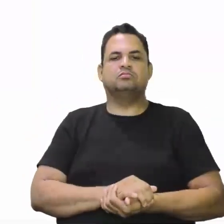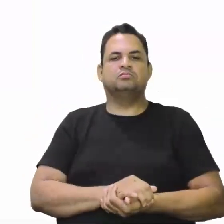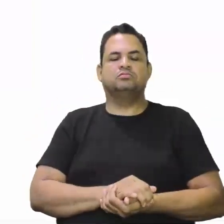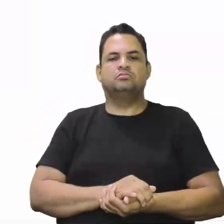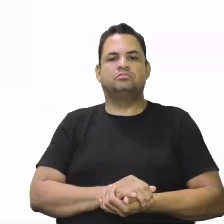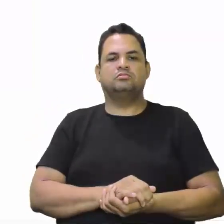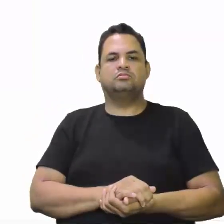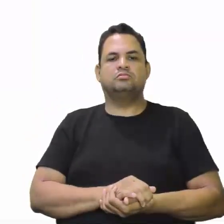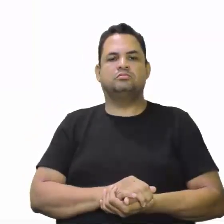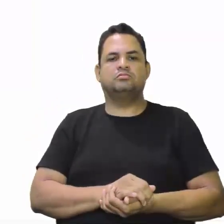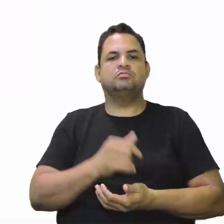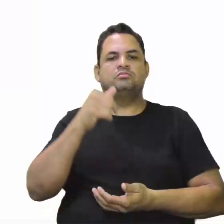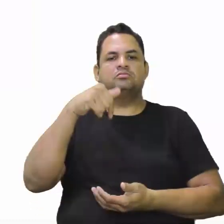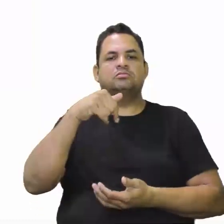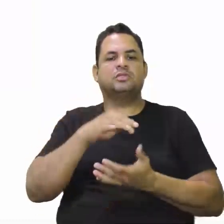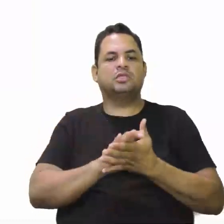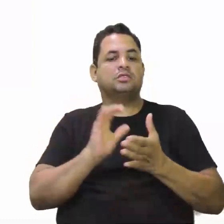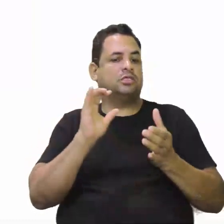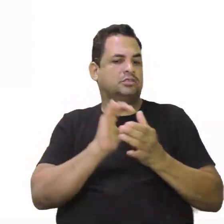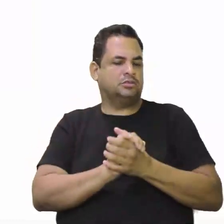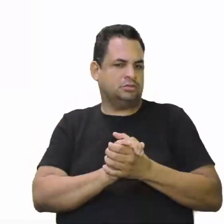E aqui se casaram.